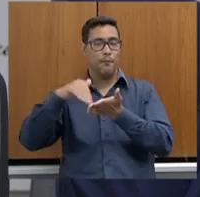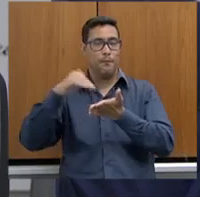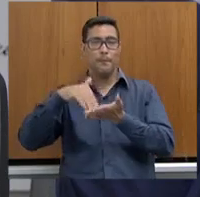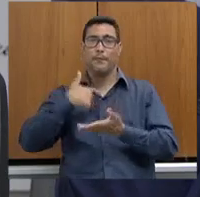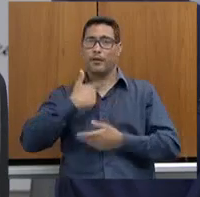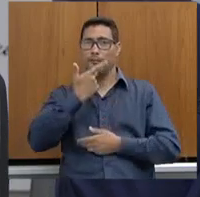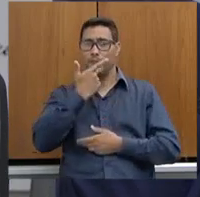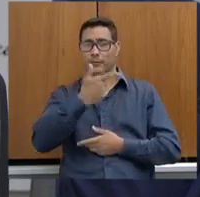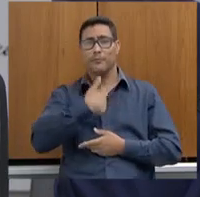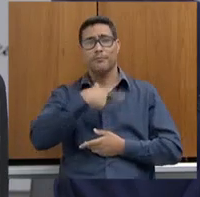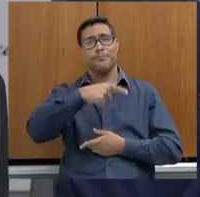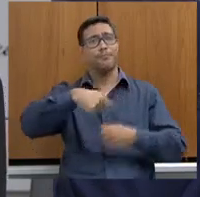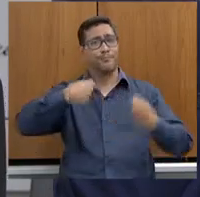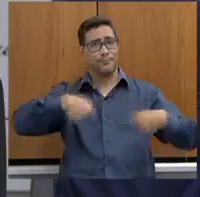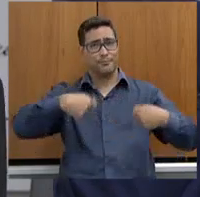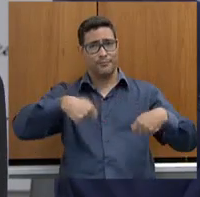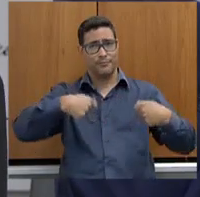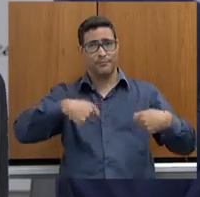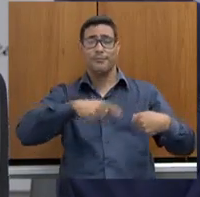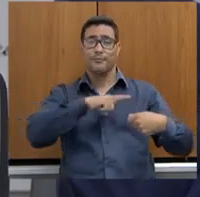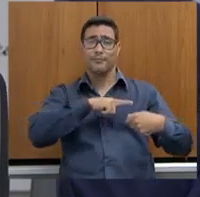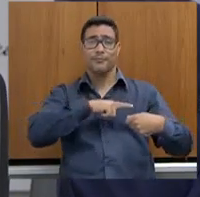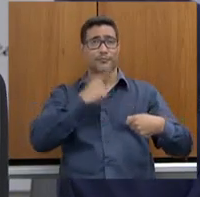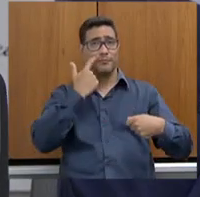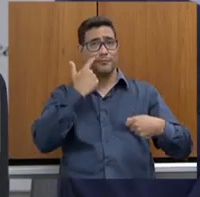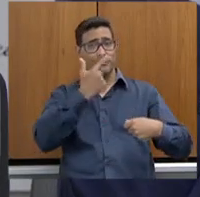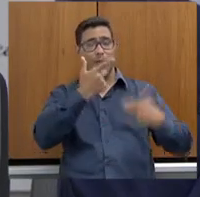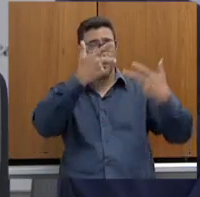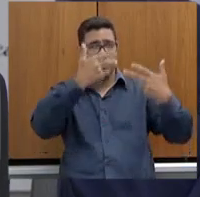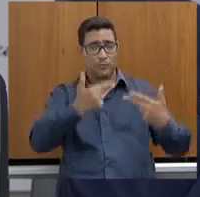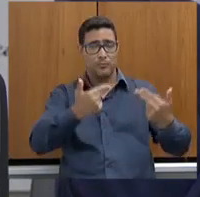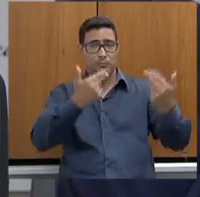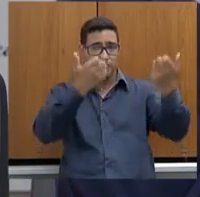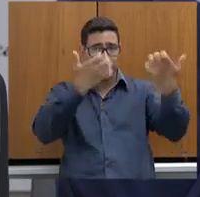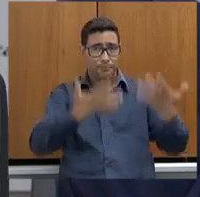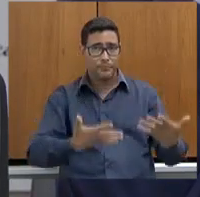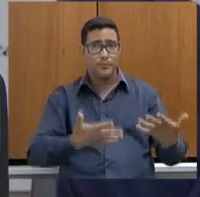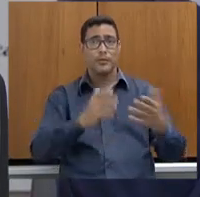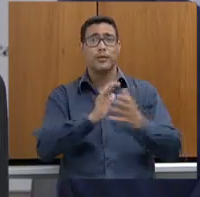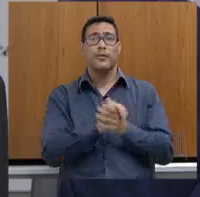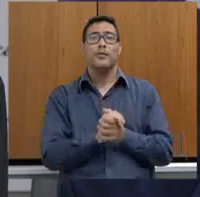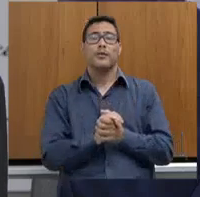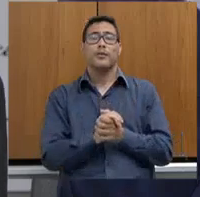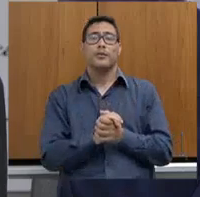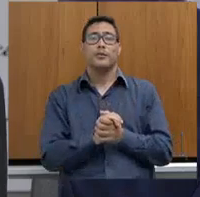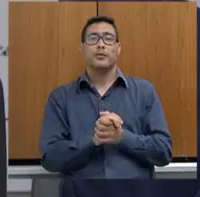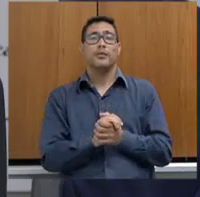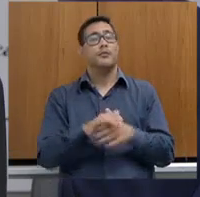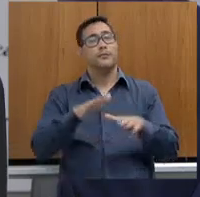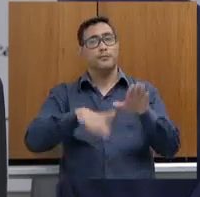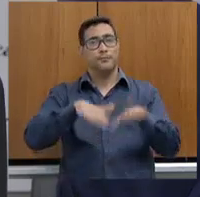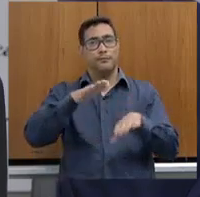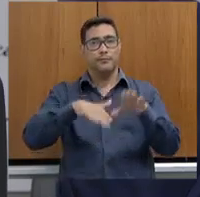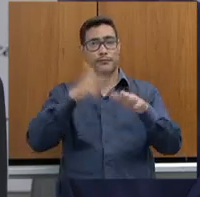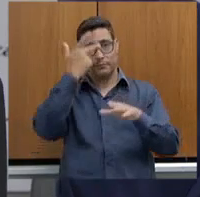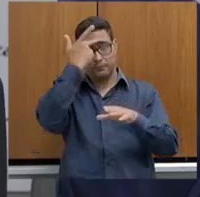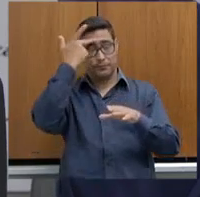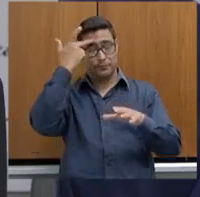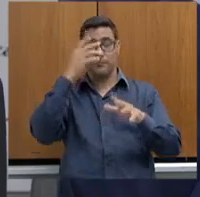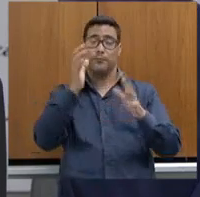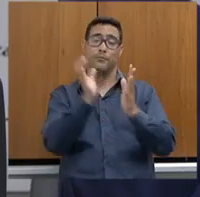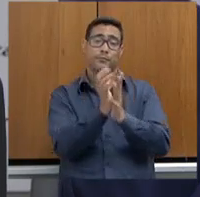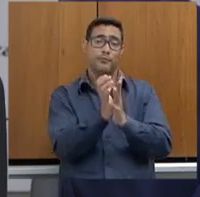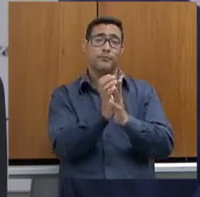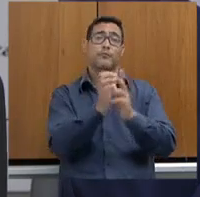realmente dessa necessidade. A gente vê, como a vossa excelência muito bem colocou, que muitas vezes o pessoal do sócio-educativo, às vezes,